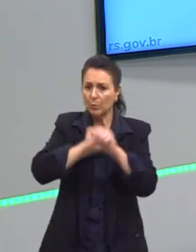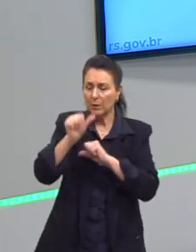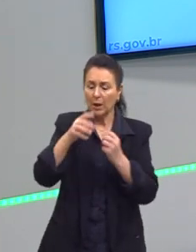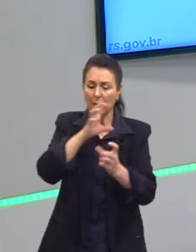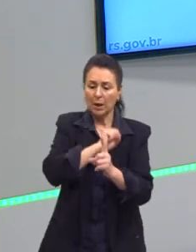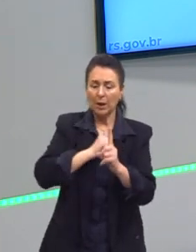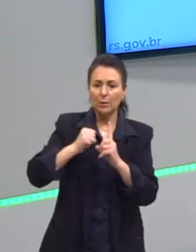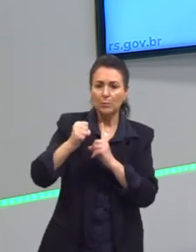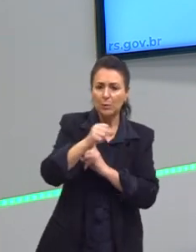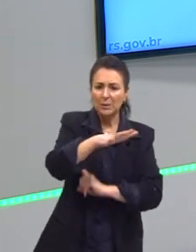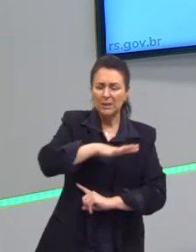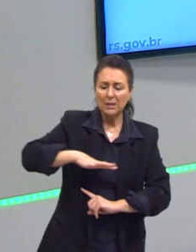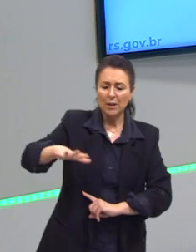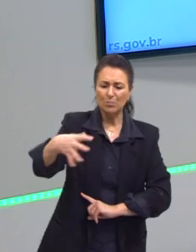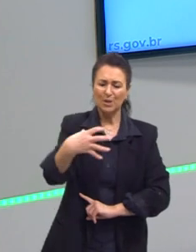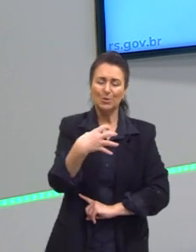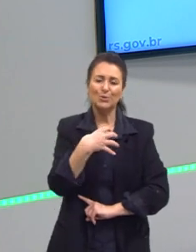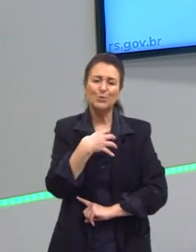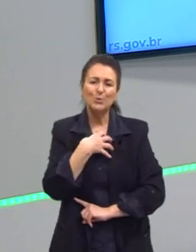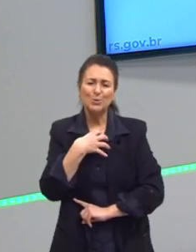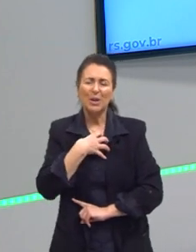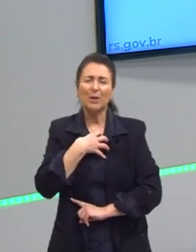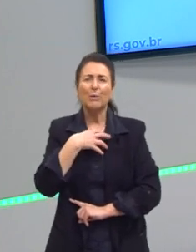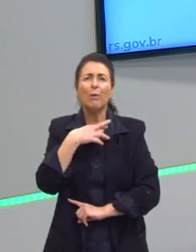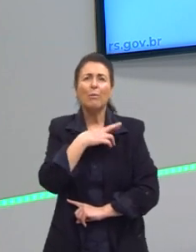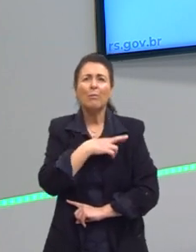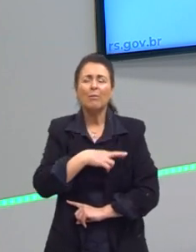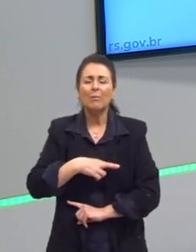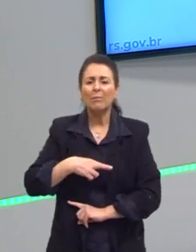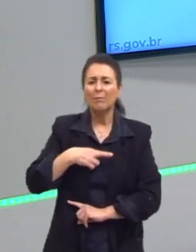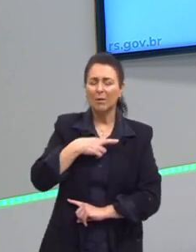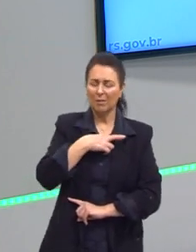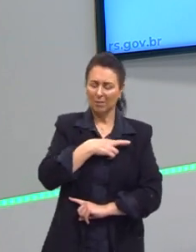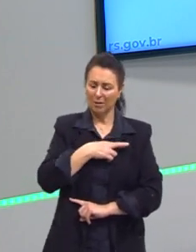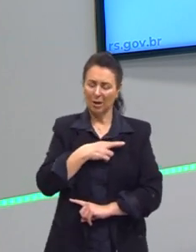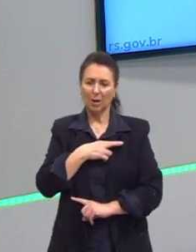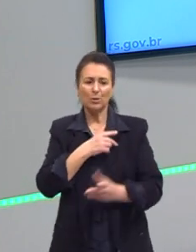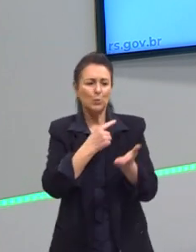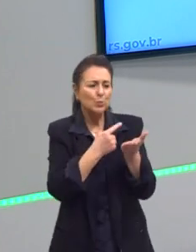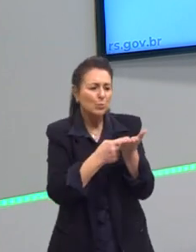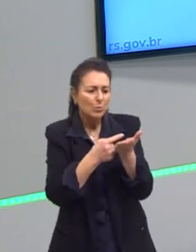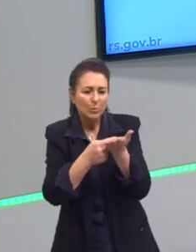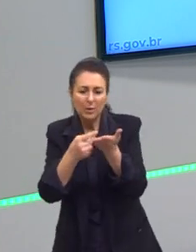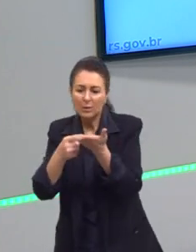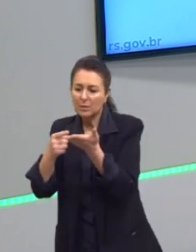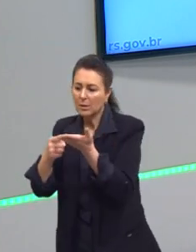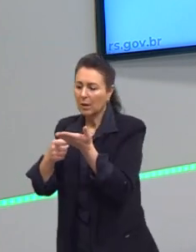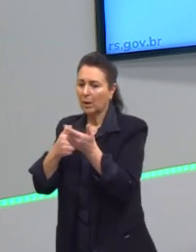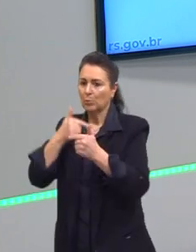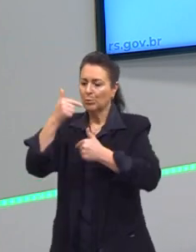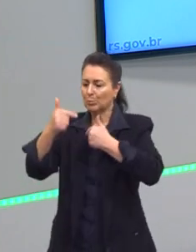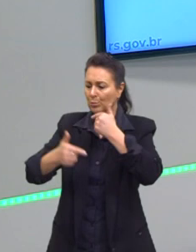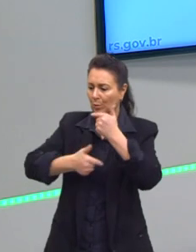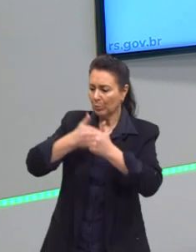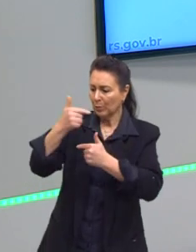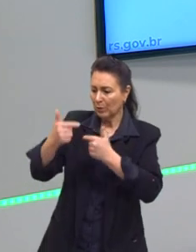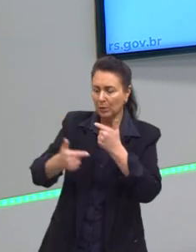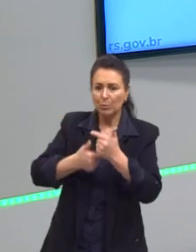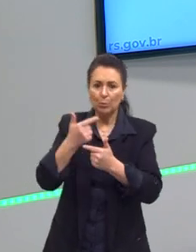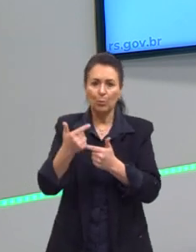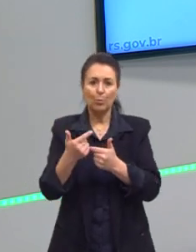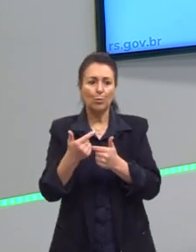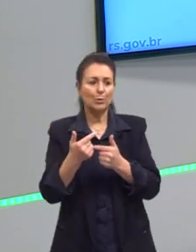forma muito romântica. Eles pensavam que haveria a conciliação, os empregados cederiam um pouco e os